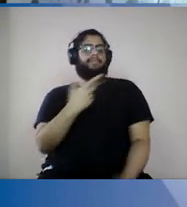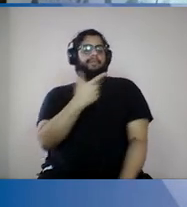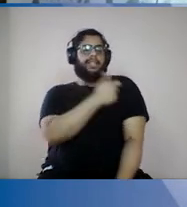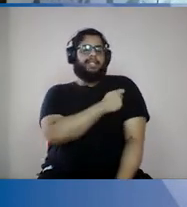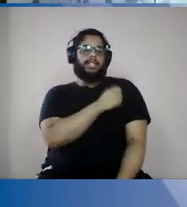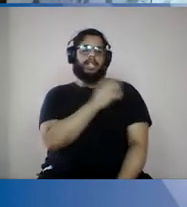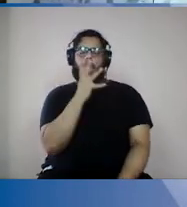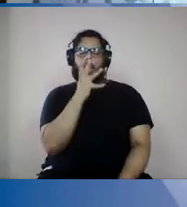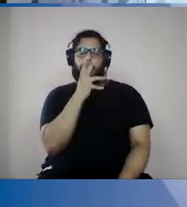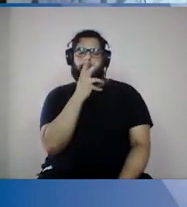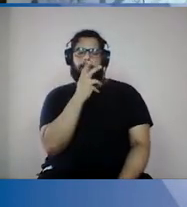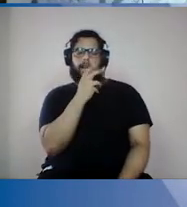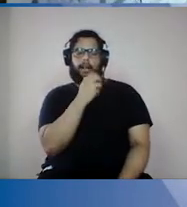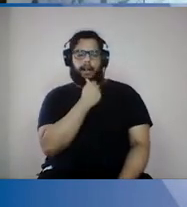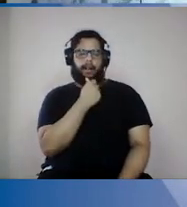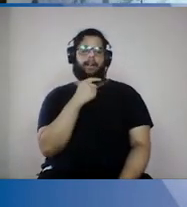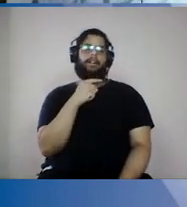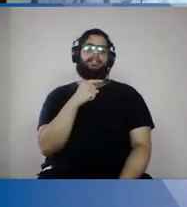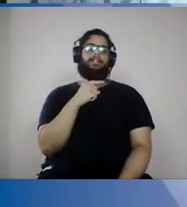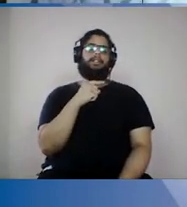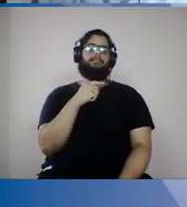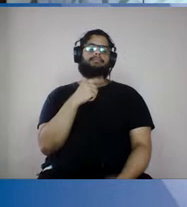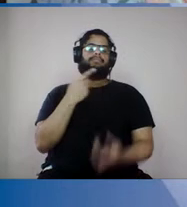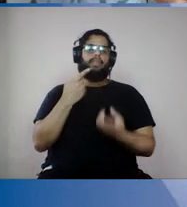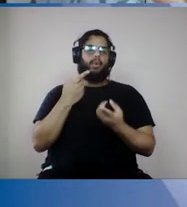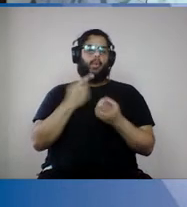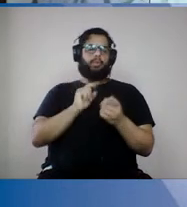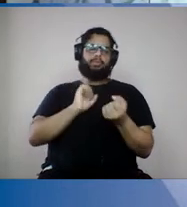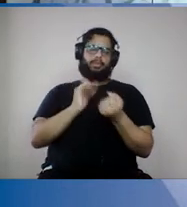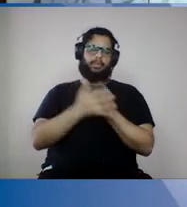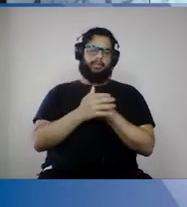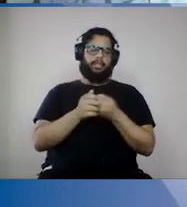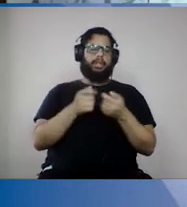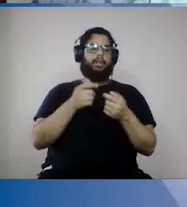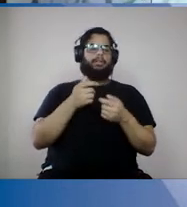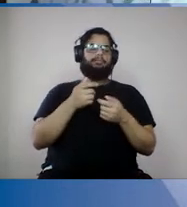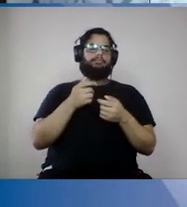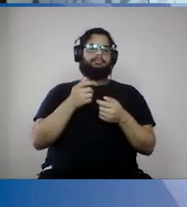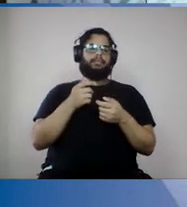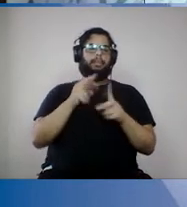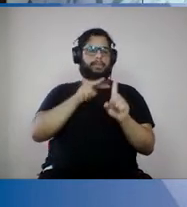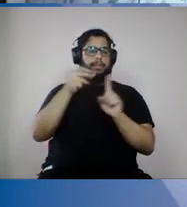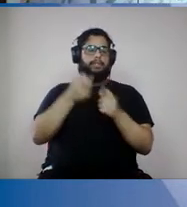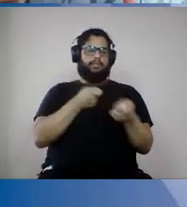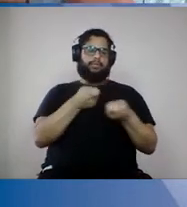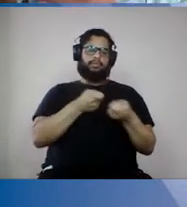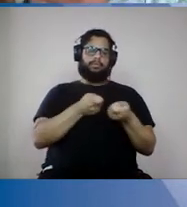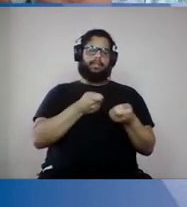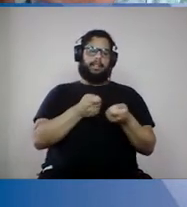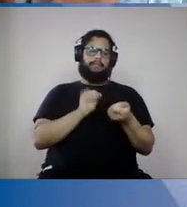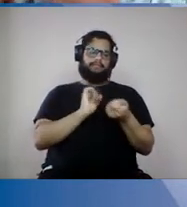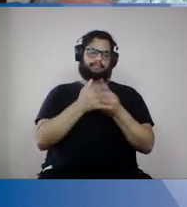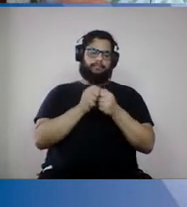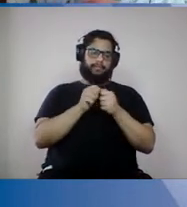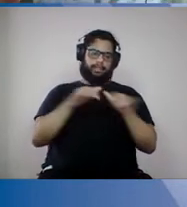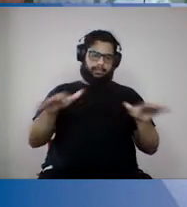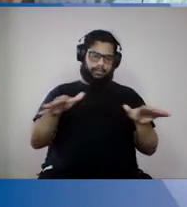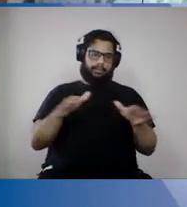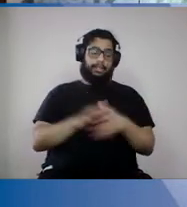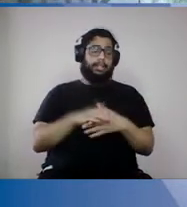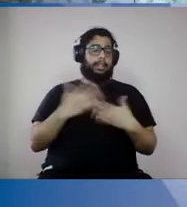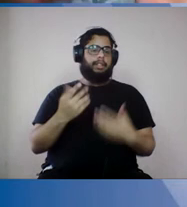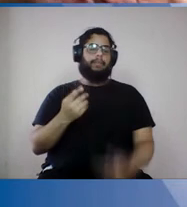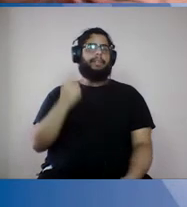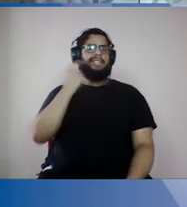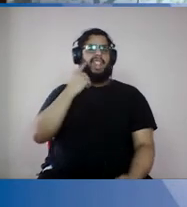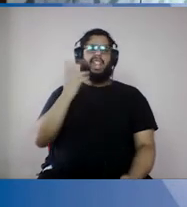trazer o efeito que a gente espera dela em termos de controlar essa situação. Então, nós não podemos imaginar que já tem